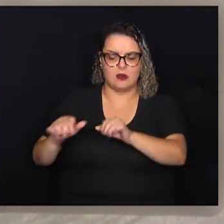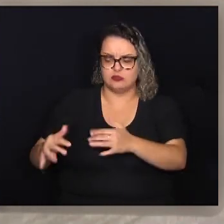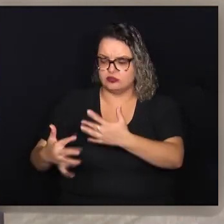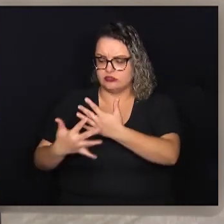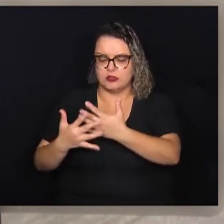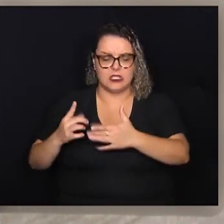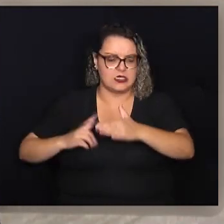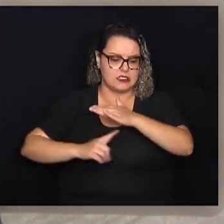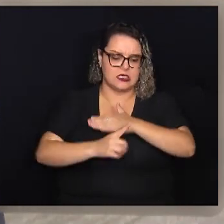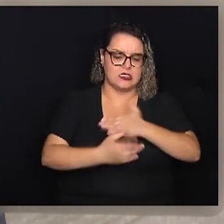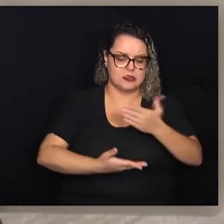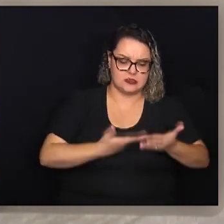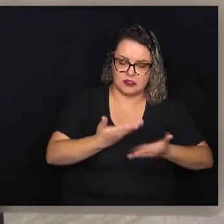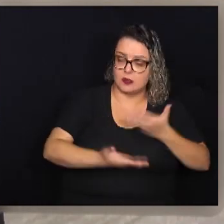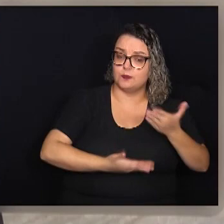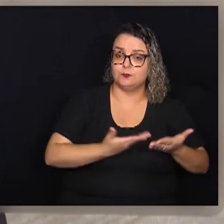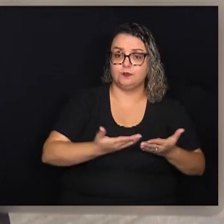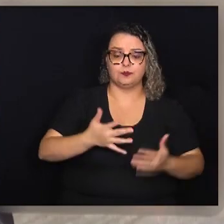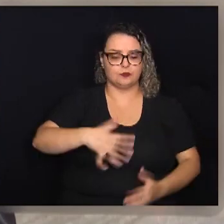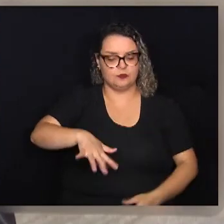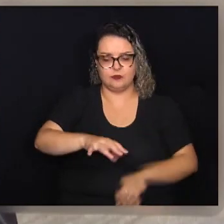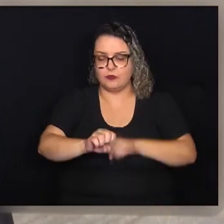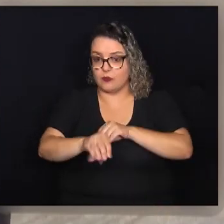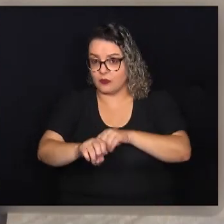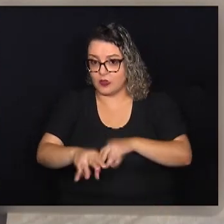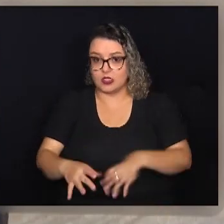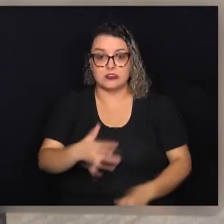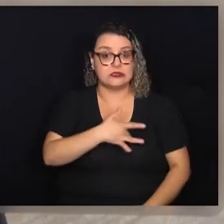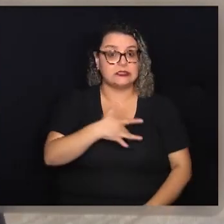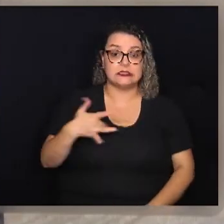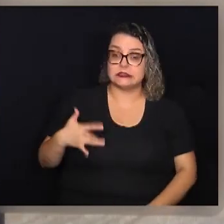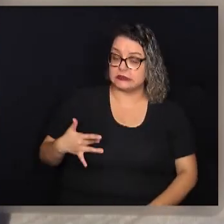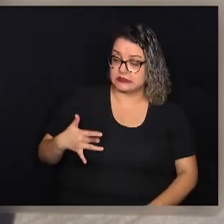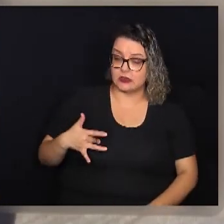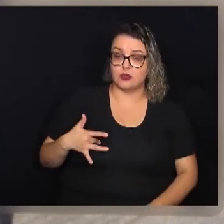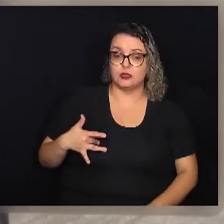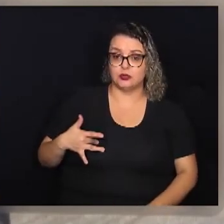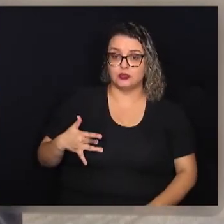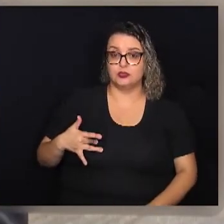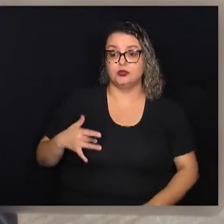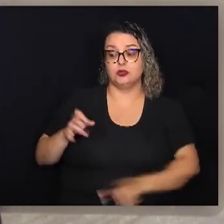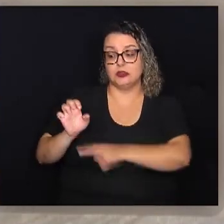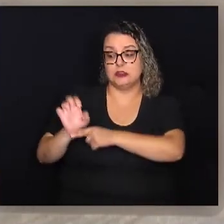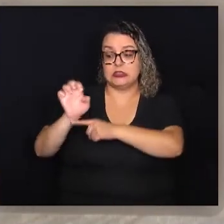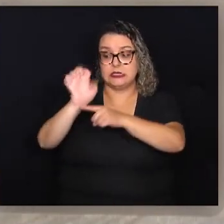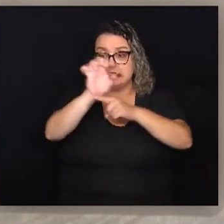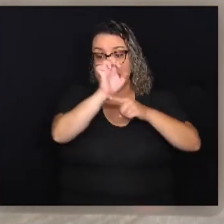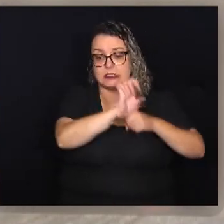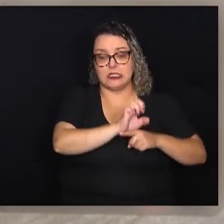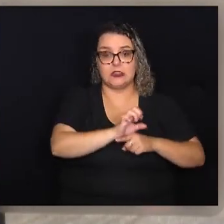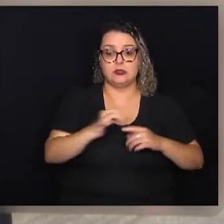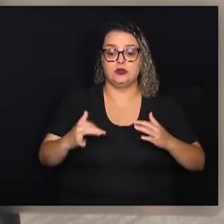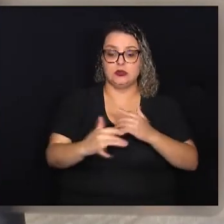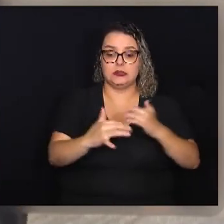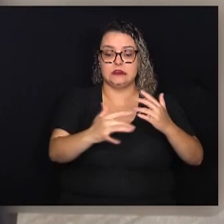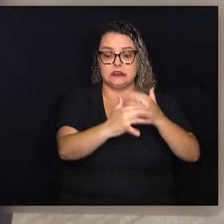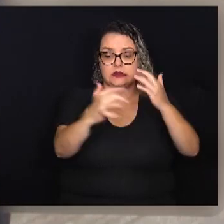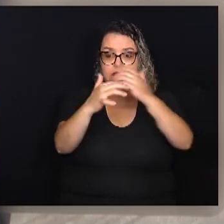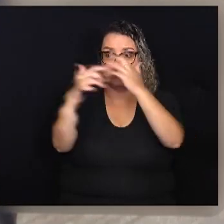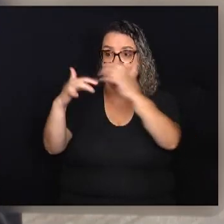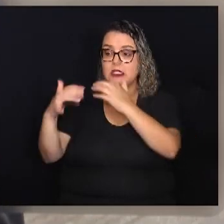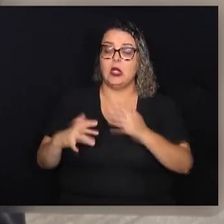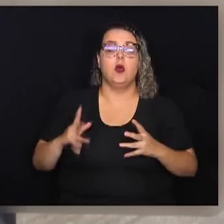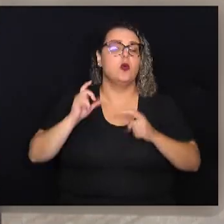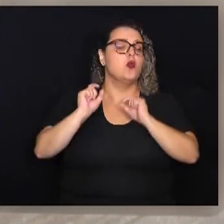de serviço, área da educação, saúde, os estados, os municípios, o que vai afetar em